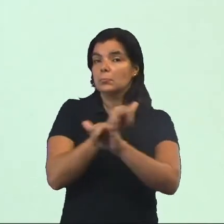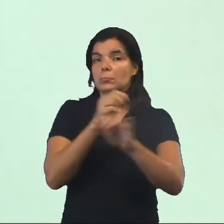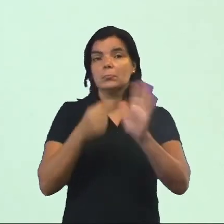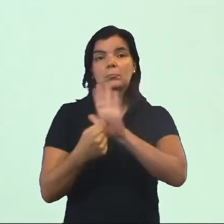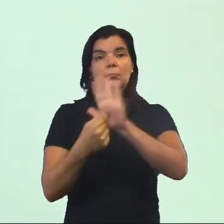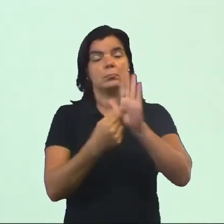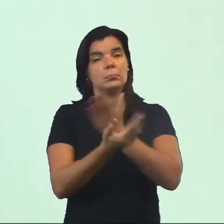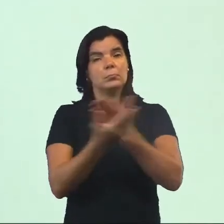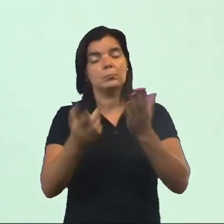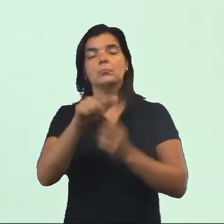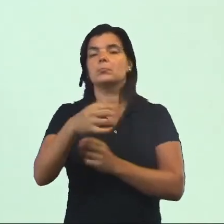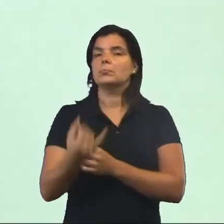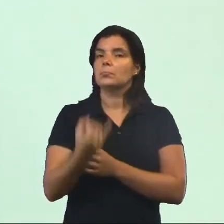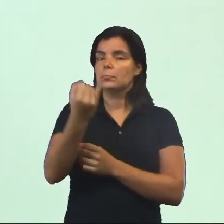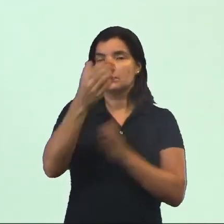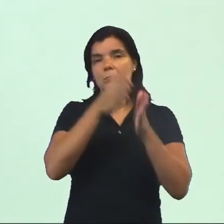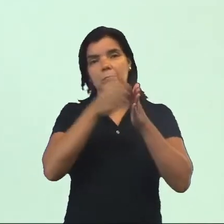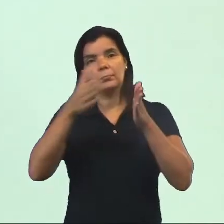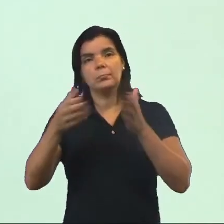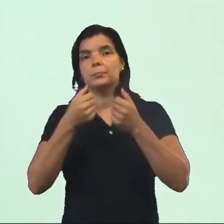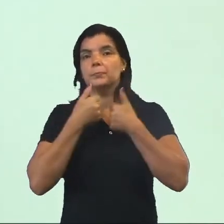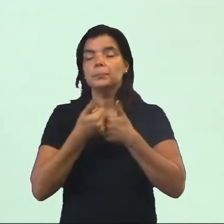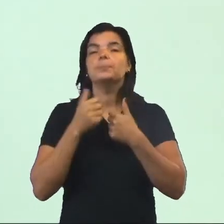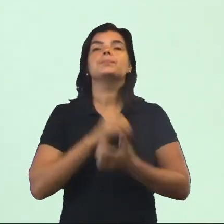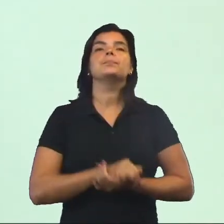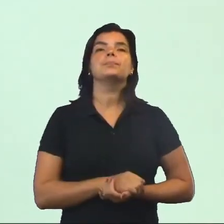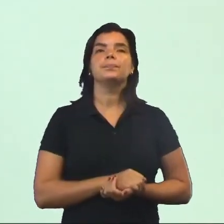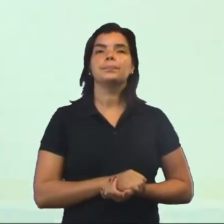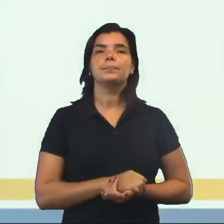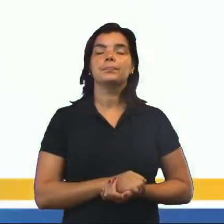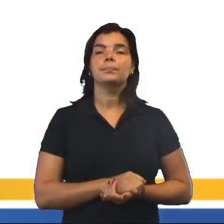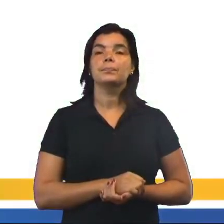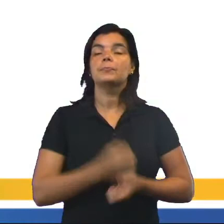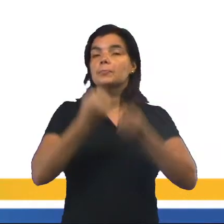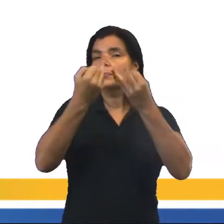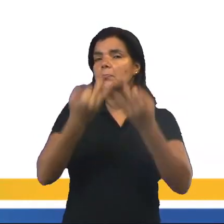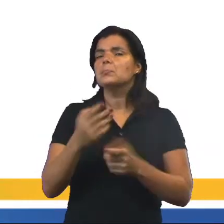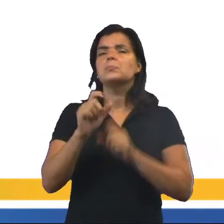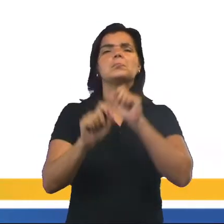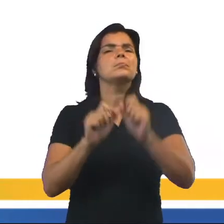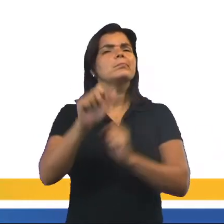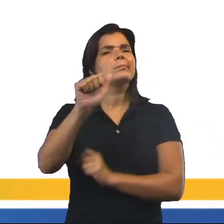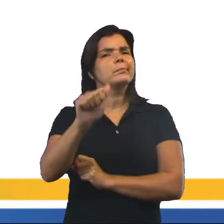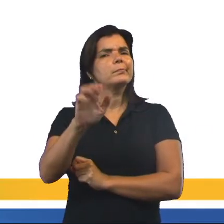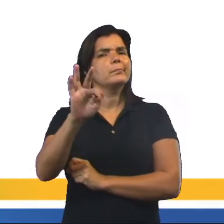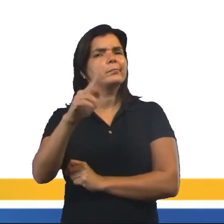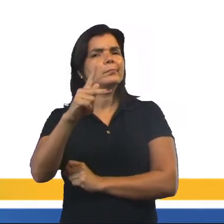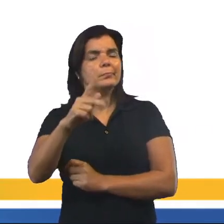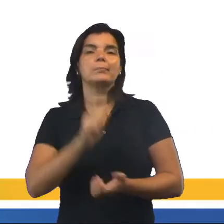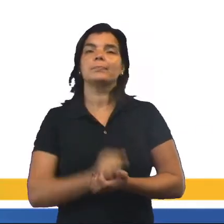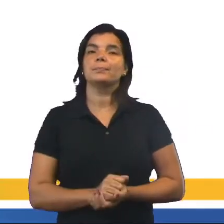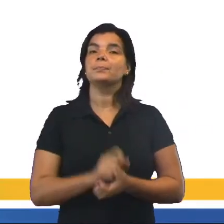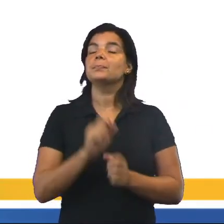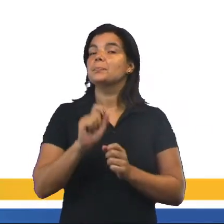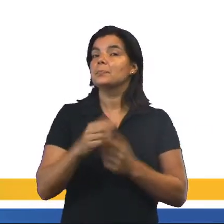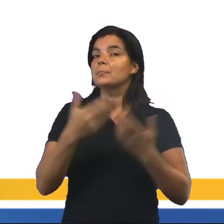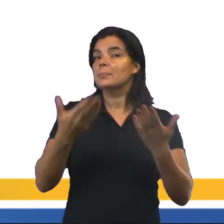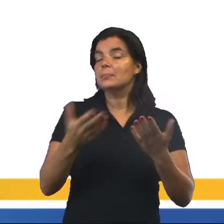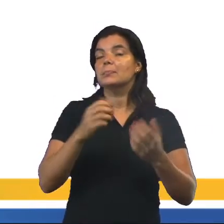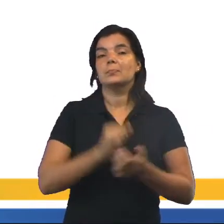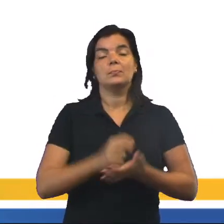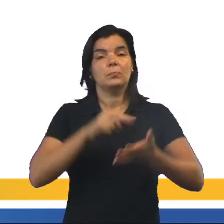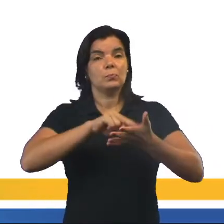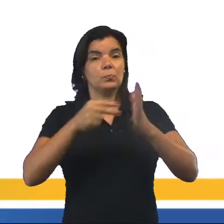que eu passei para vocês é o essencial de cada etapa. Tá bom? Então, bora falar um pouquinho desse ATP, né? Eu falei para vocês muito de ATP. ATP